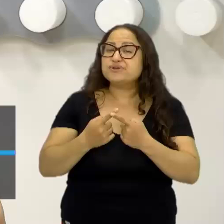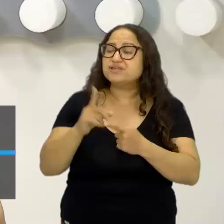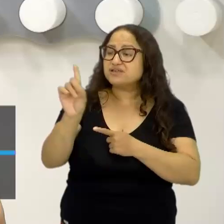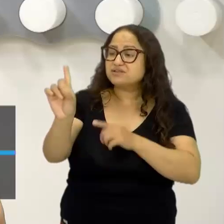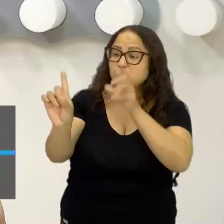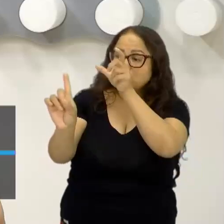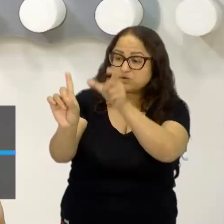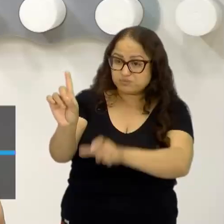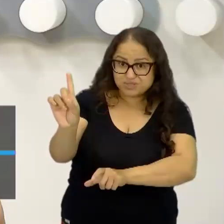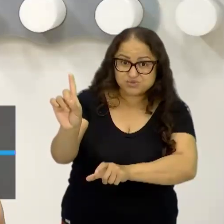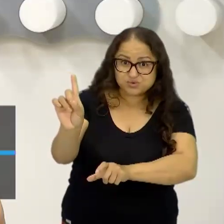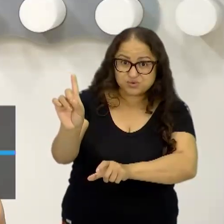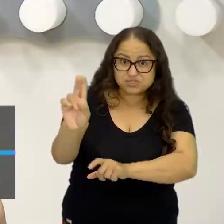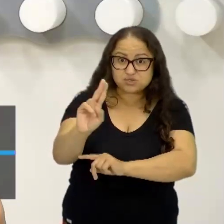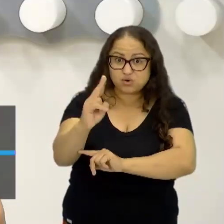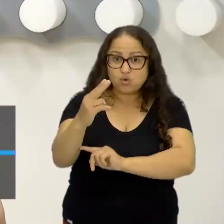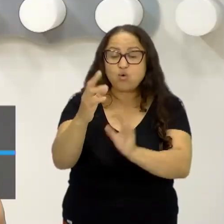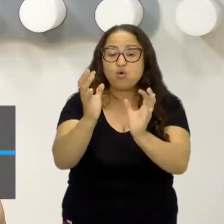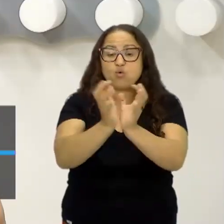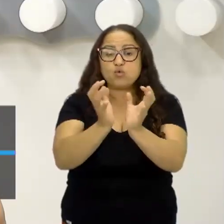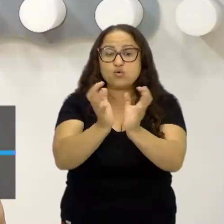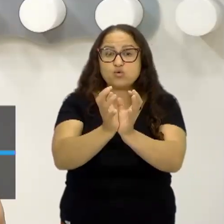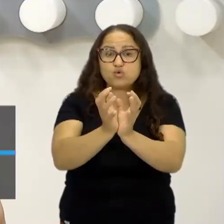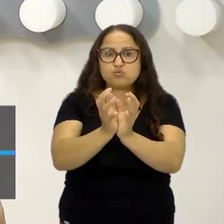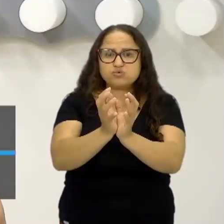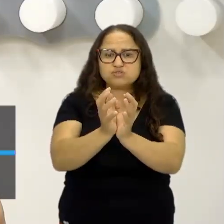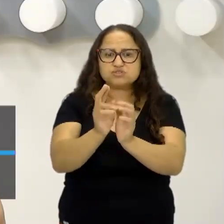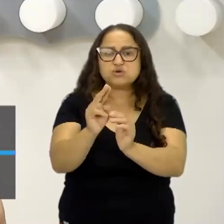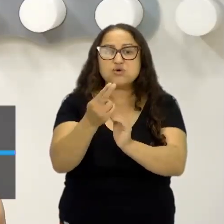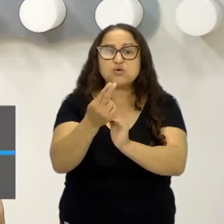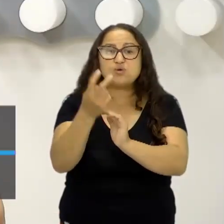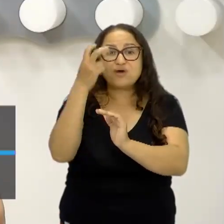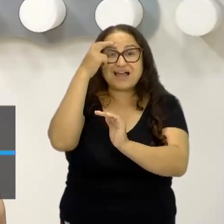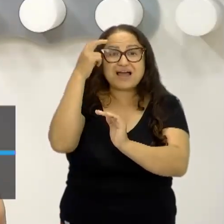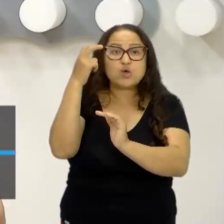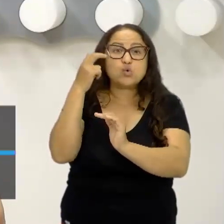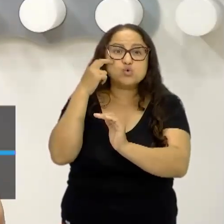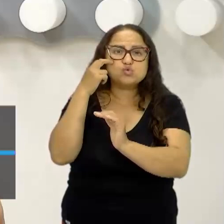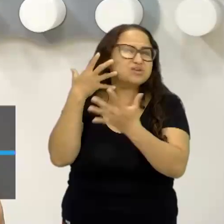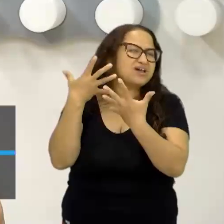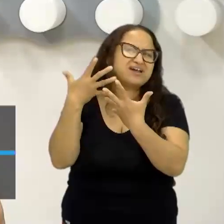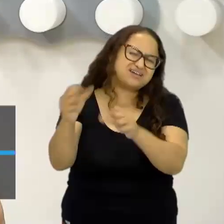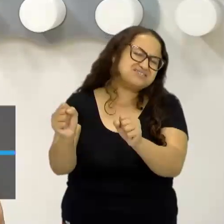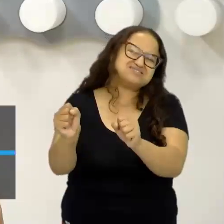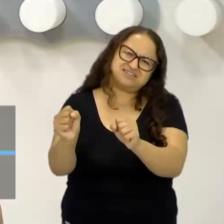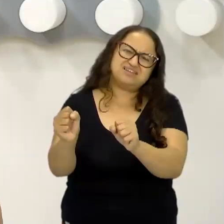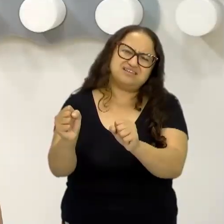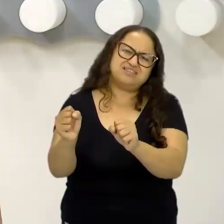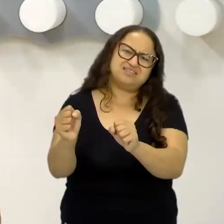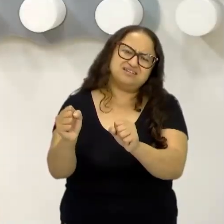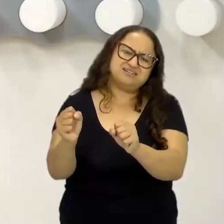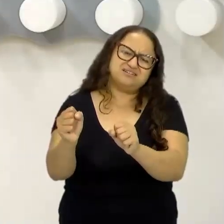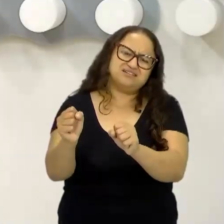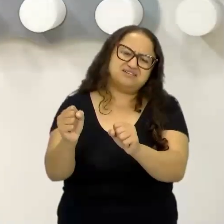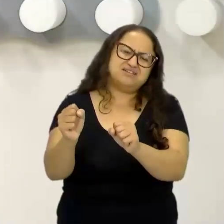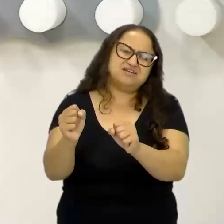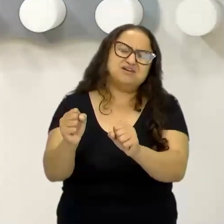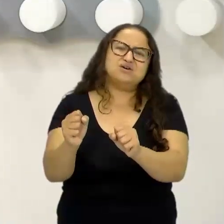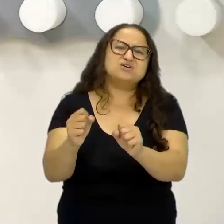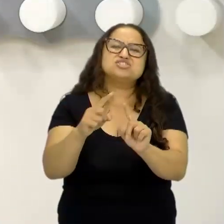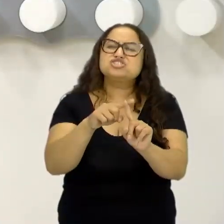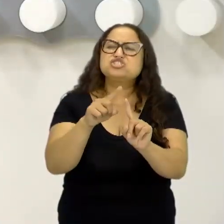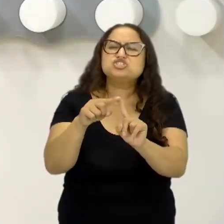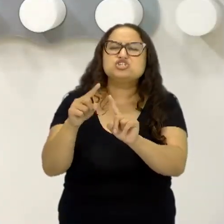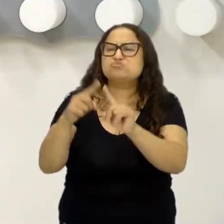né, os grupos de indivíduos, a cultura, ela vai admitindo, como o Tiago colocou, determinados